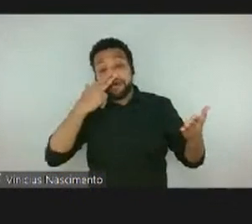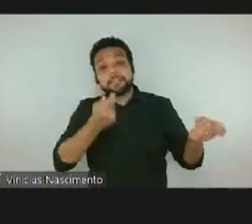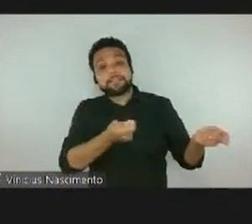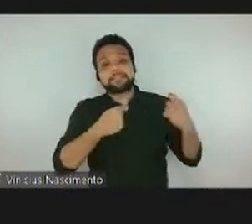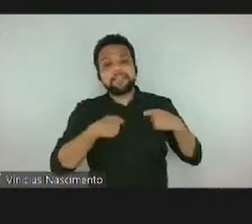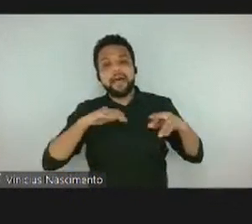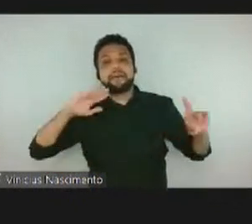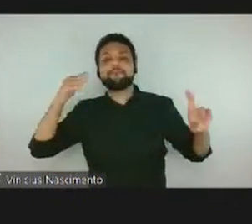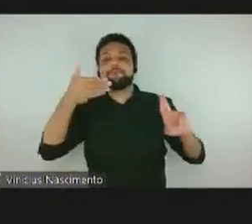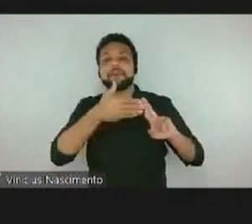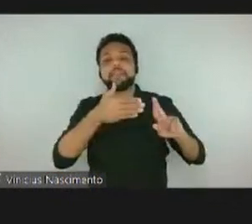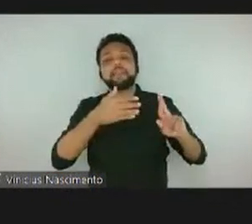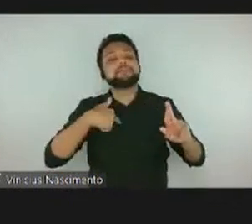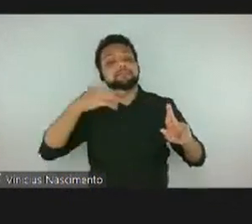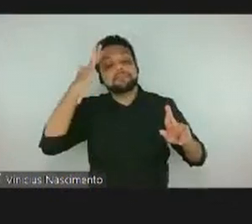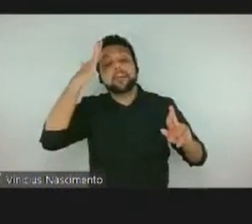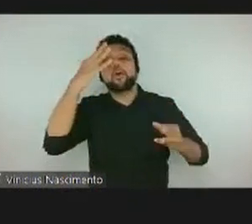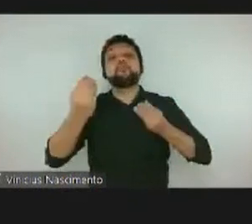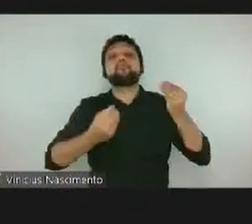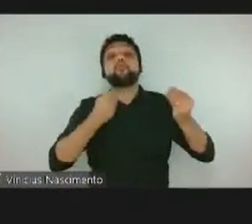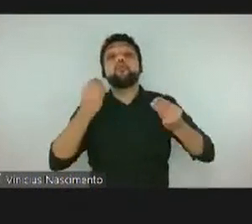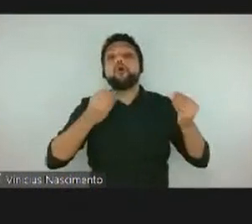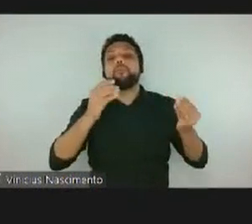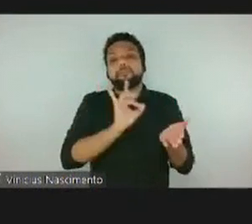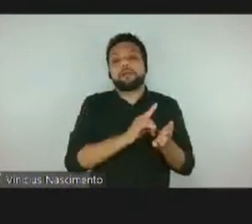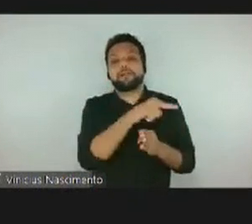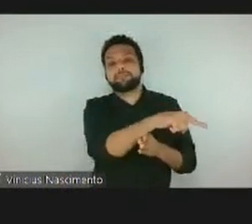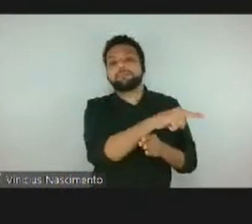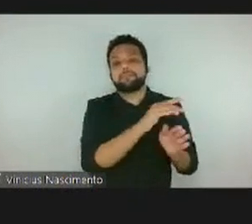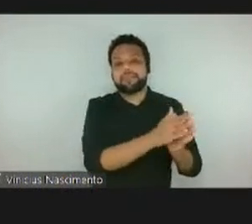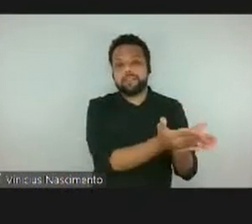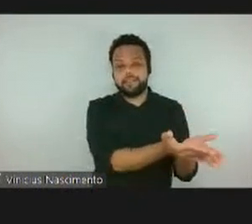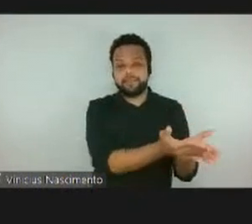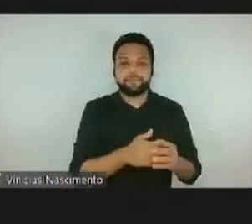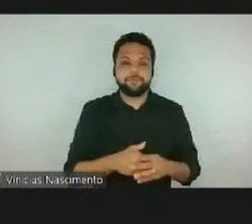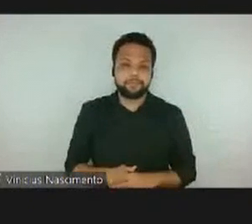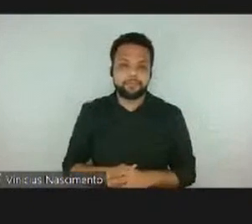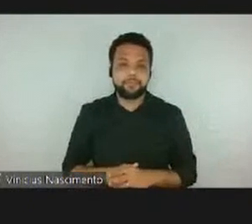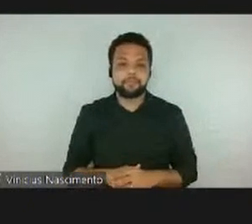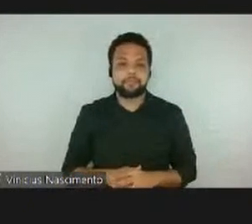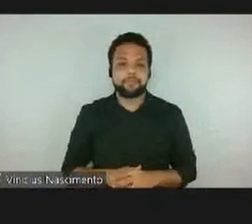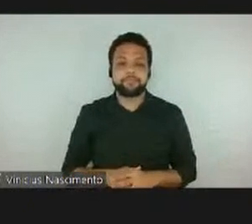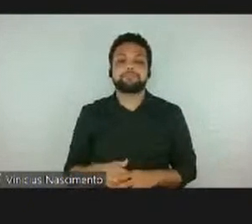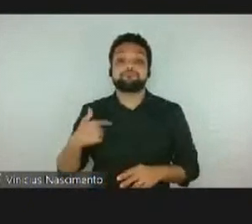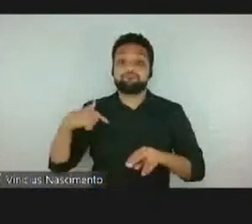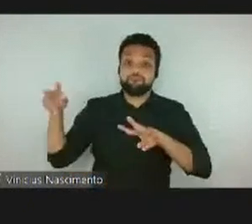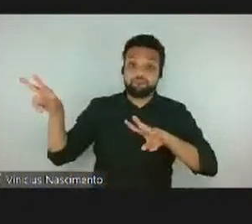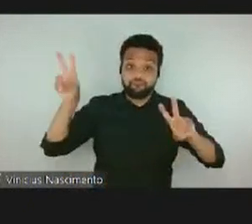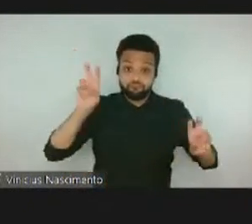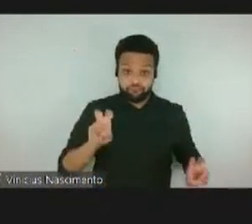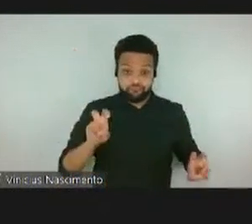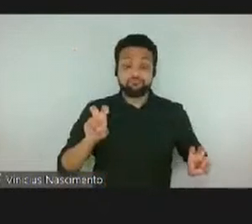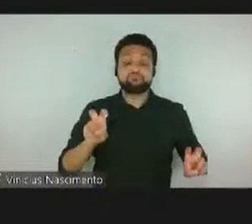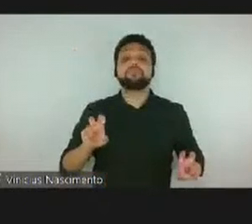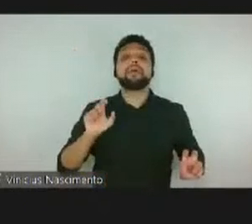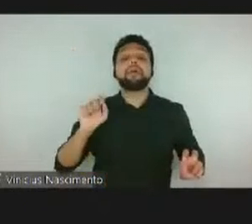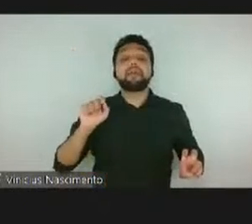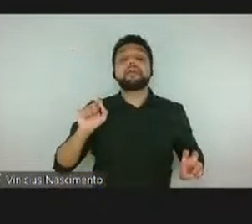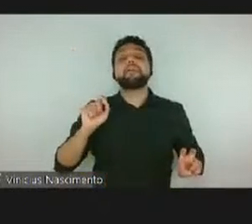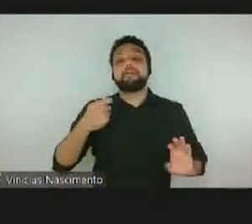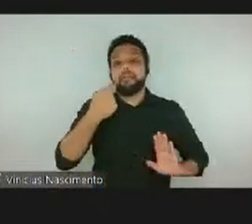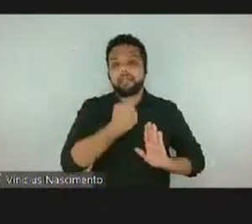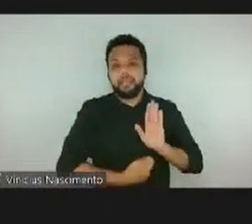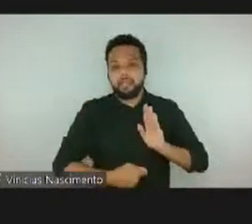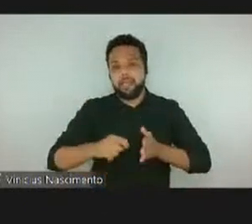de alguma maneira, com as experiências de vários artistas. e aqui eu trouxe um texto da Regina Melin que fala um pouco dessa